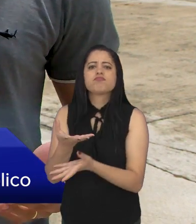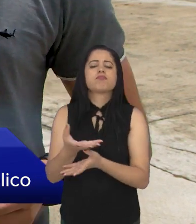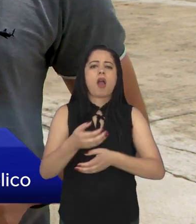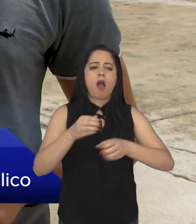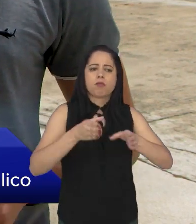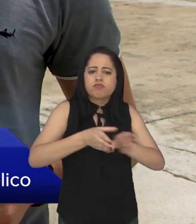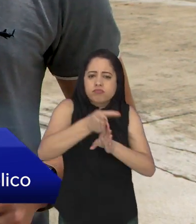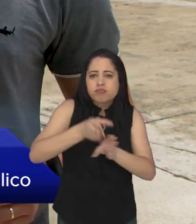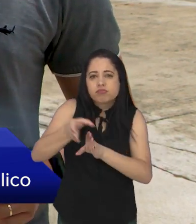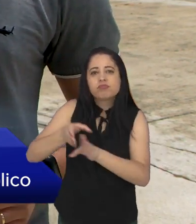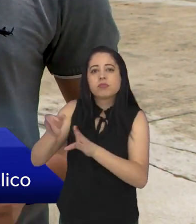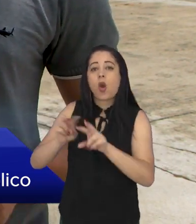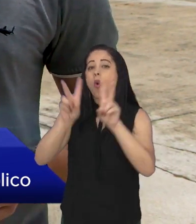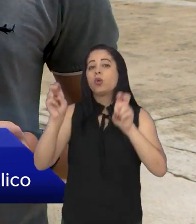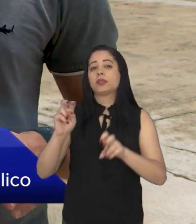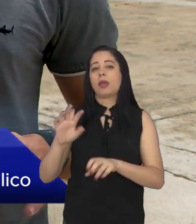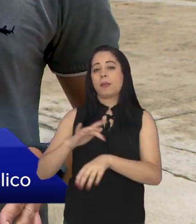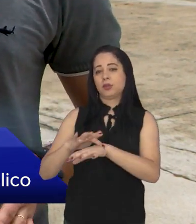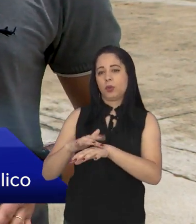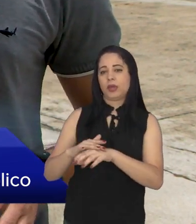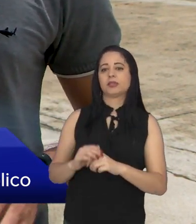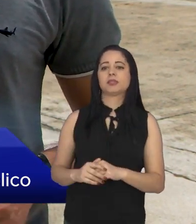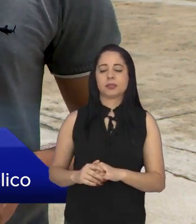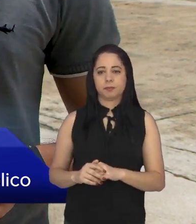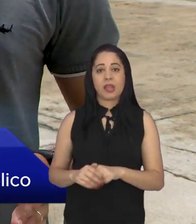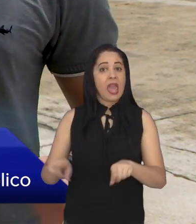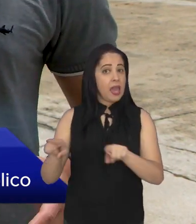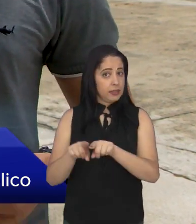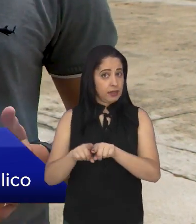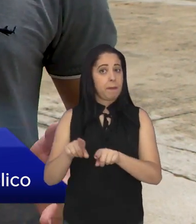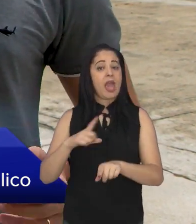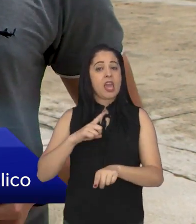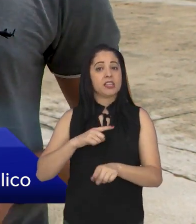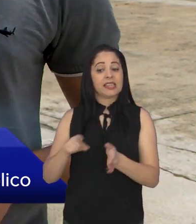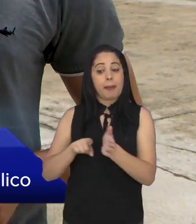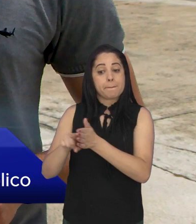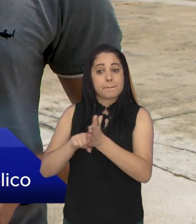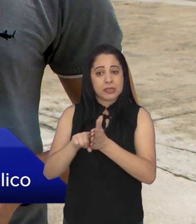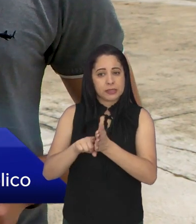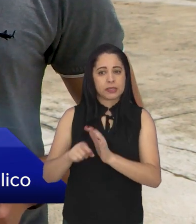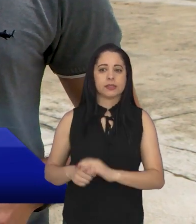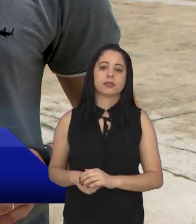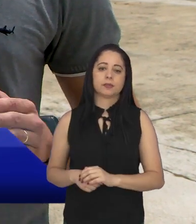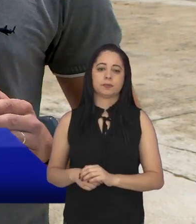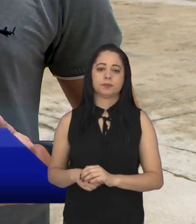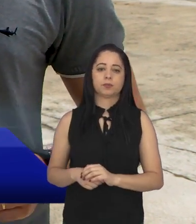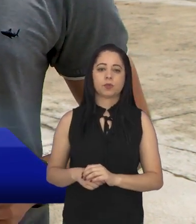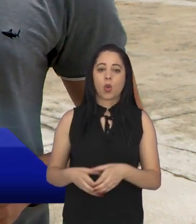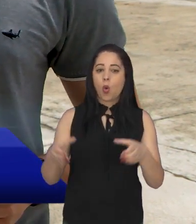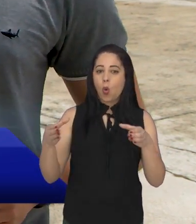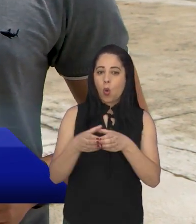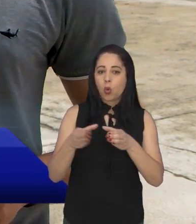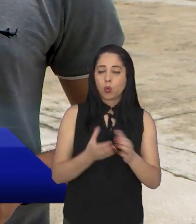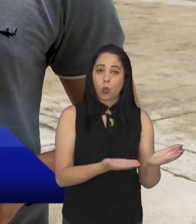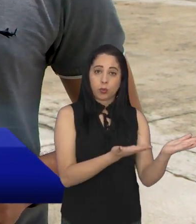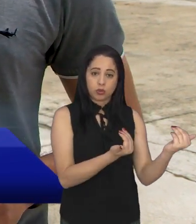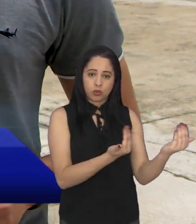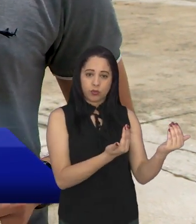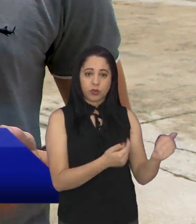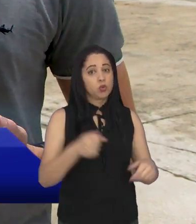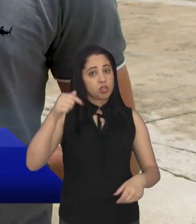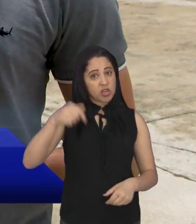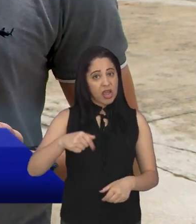HIV, sobre a AIDS e também vai ter o teste disponível para quem precisar fazer. O Conexão Juventude